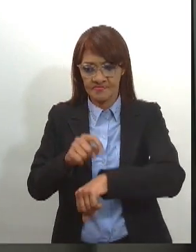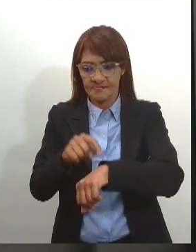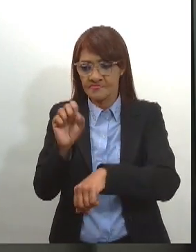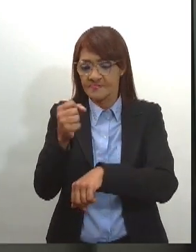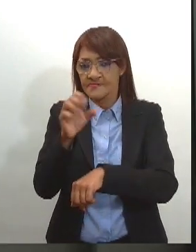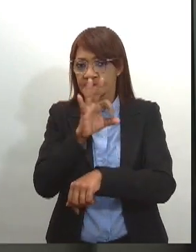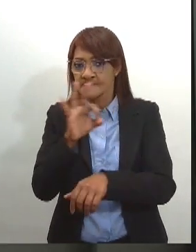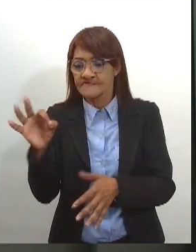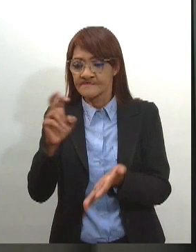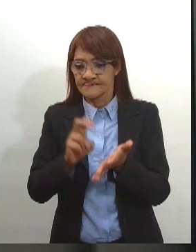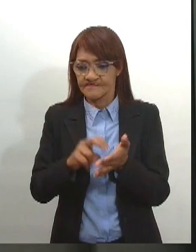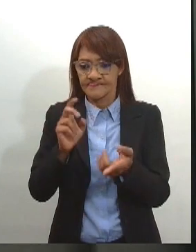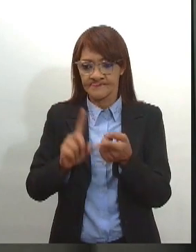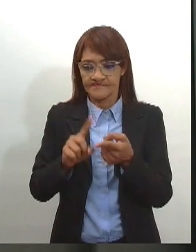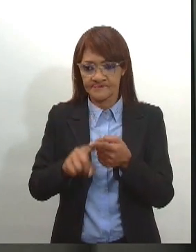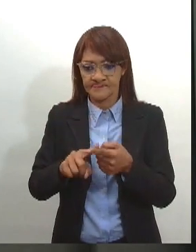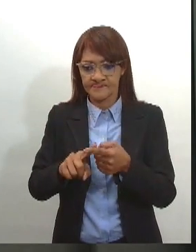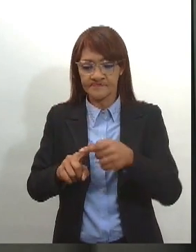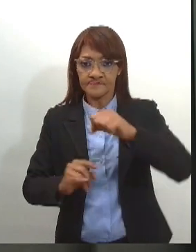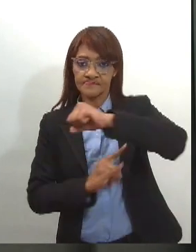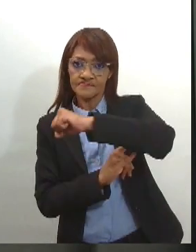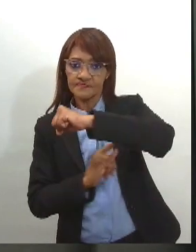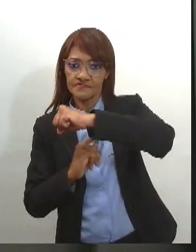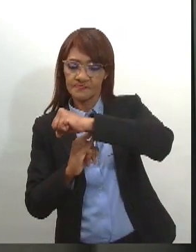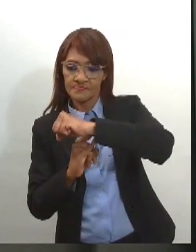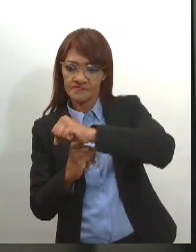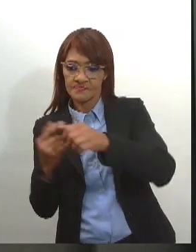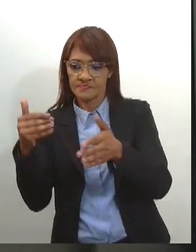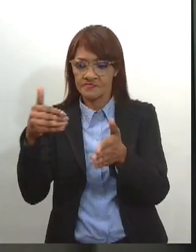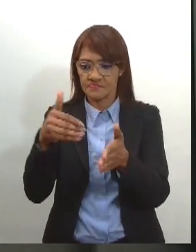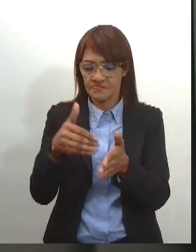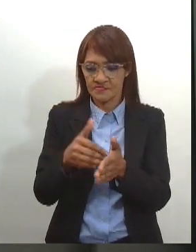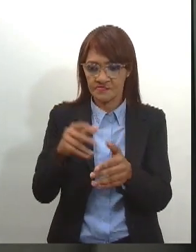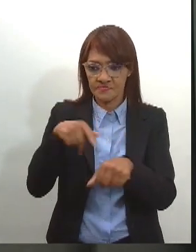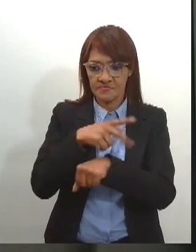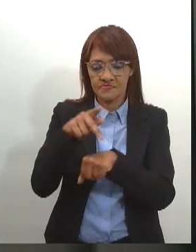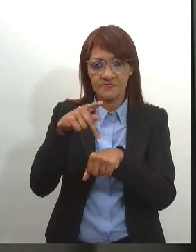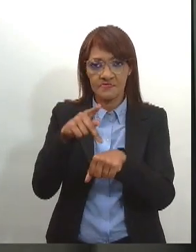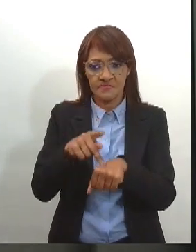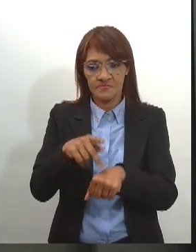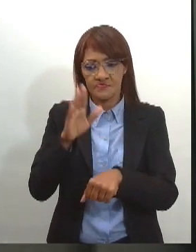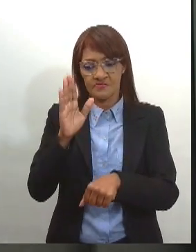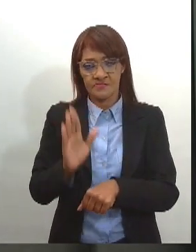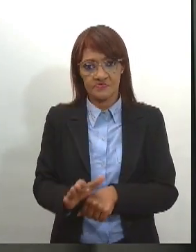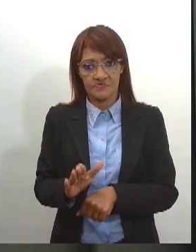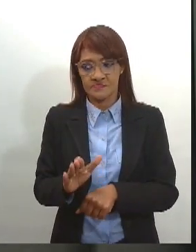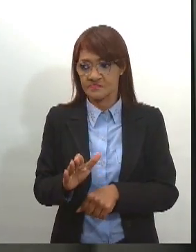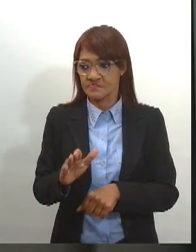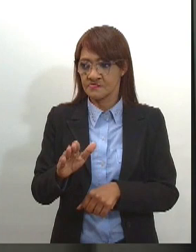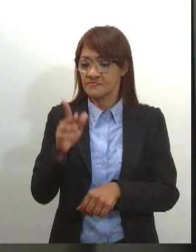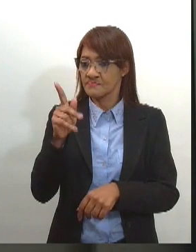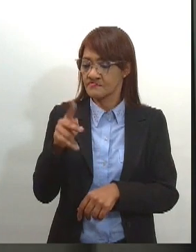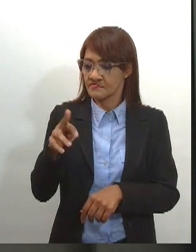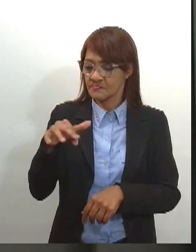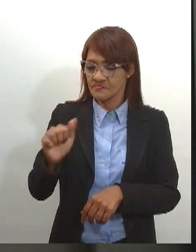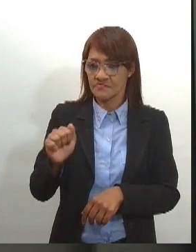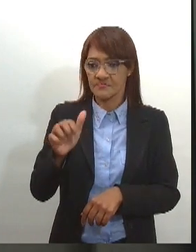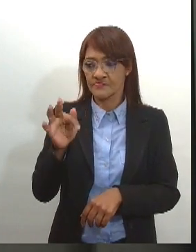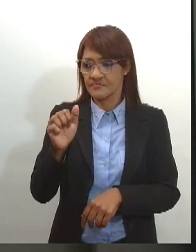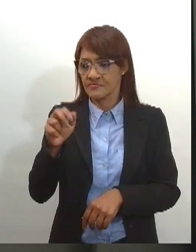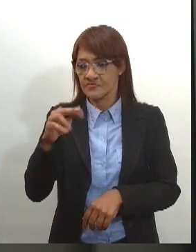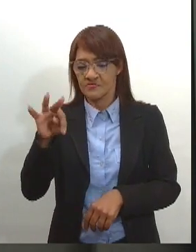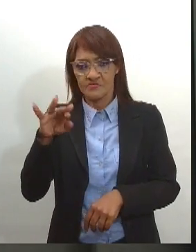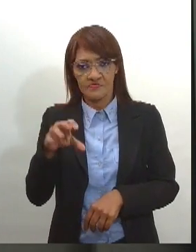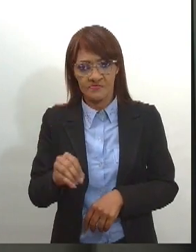seguindo da Ponte do Imperador até o Palanque Oficial, instalado na Praça Fausto Cardoso, com acendimento da tocha por